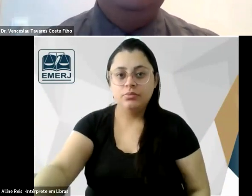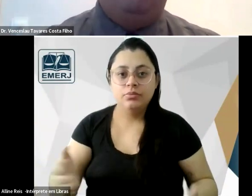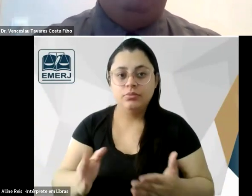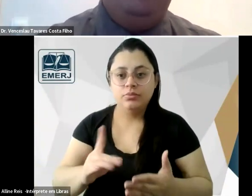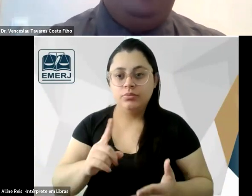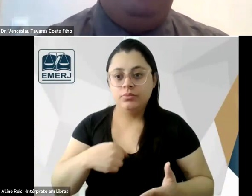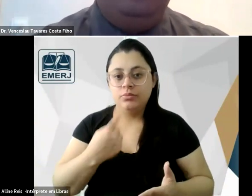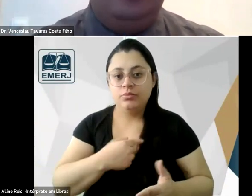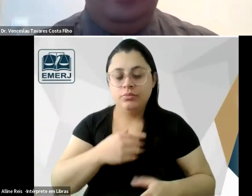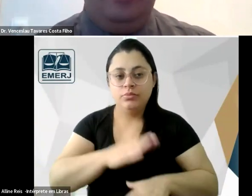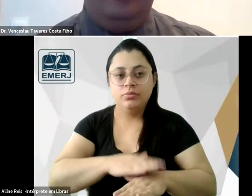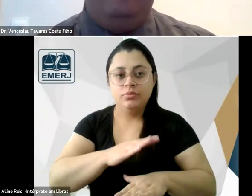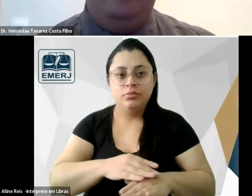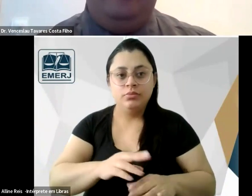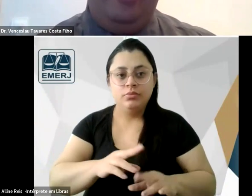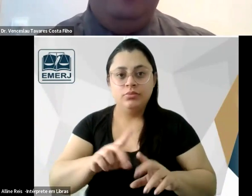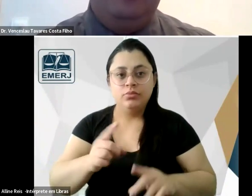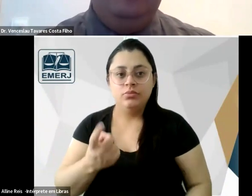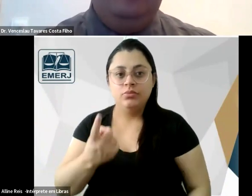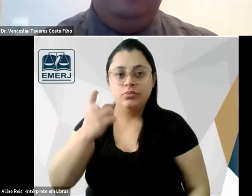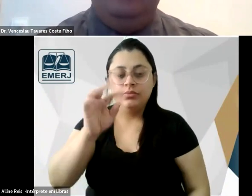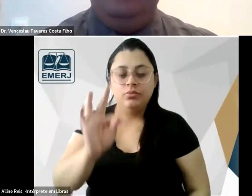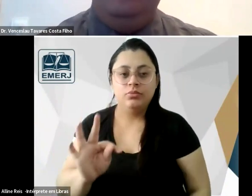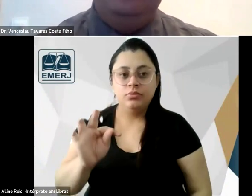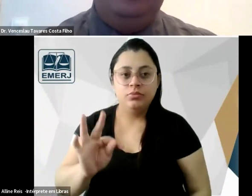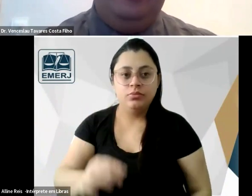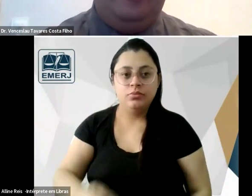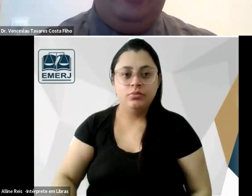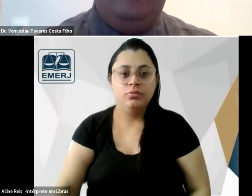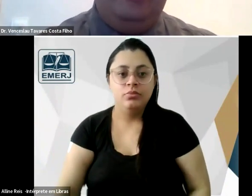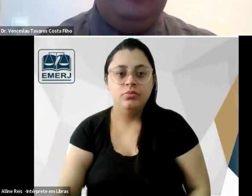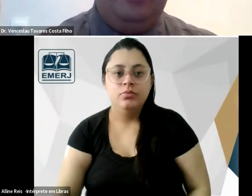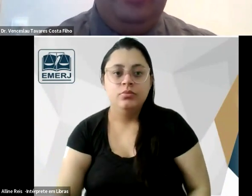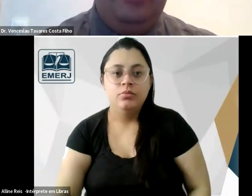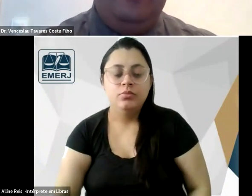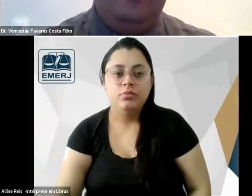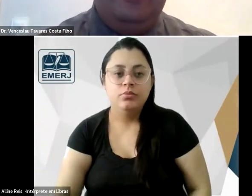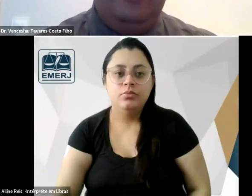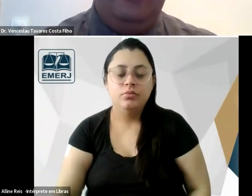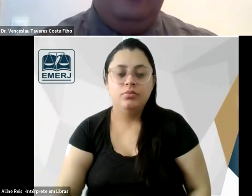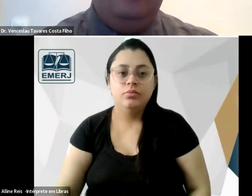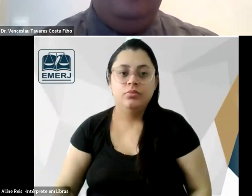assim como Rui Barbosa era grafado com y e hoje em dia é grafado com a letra i